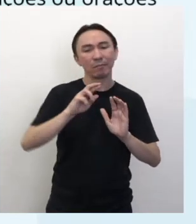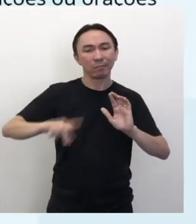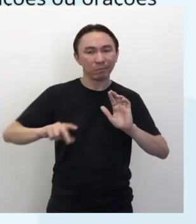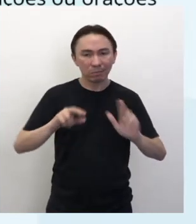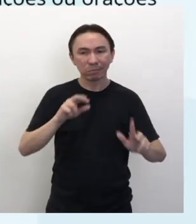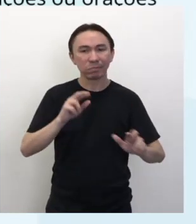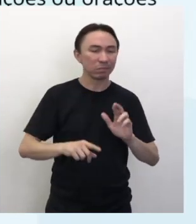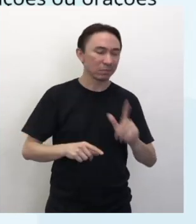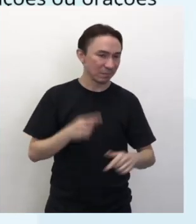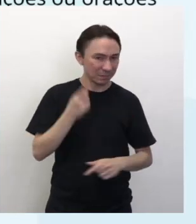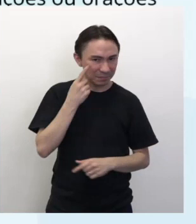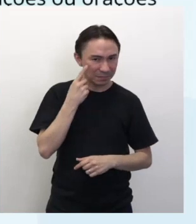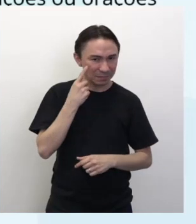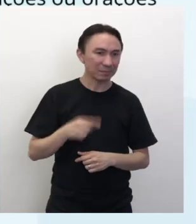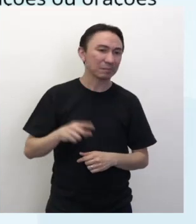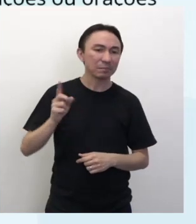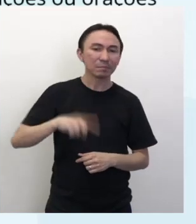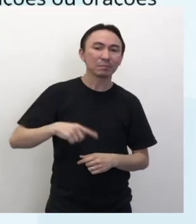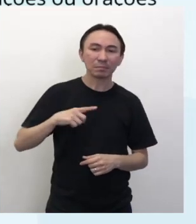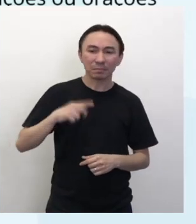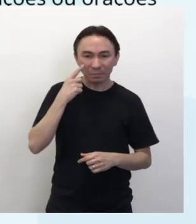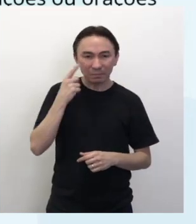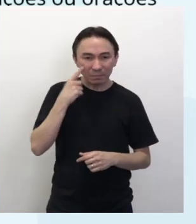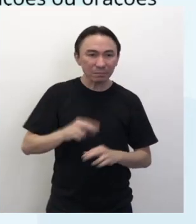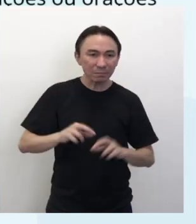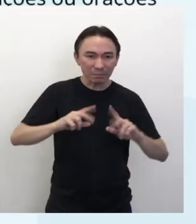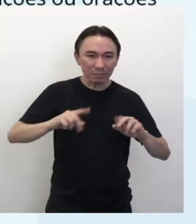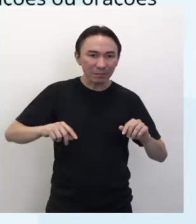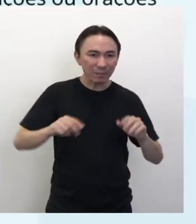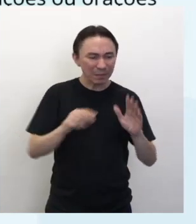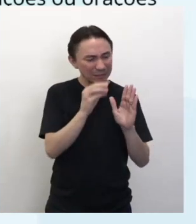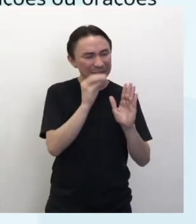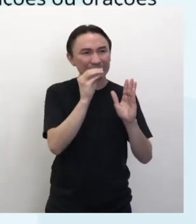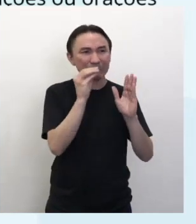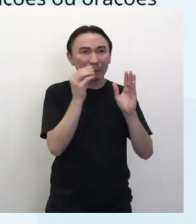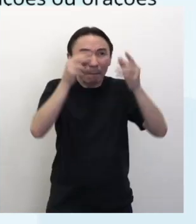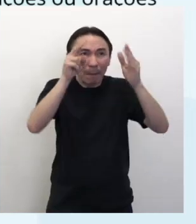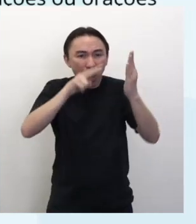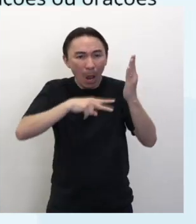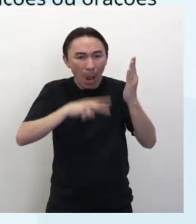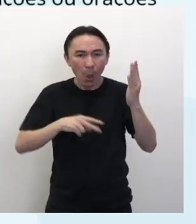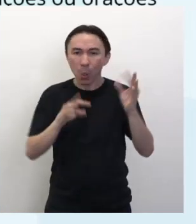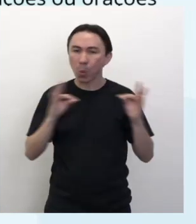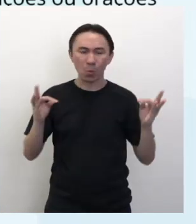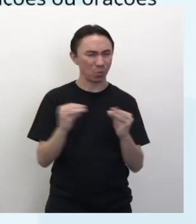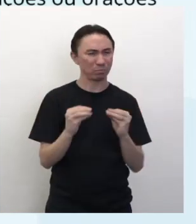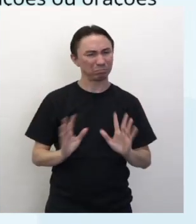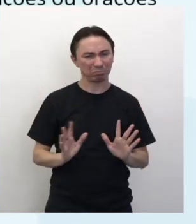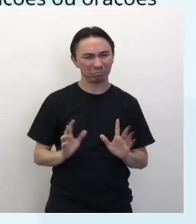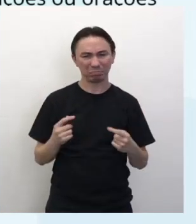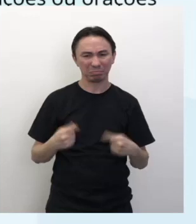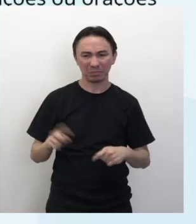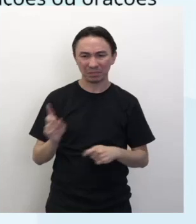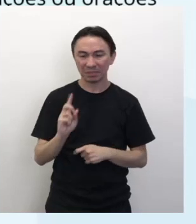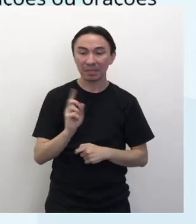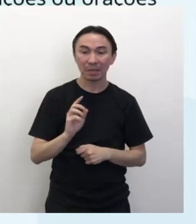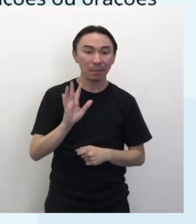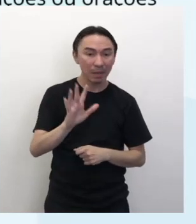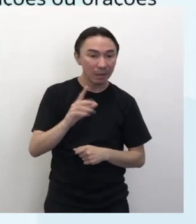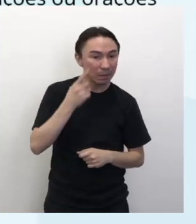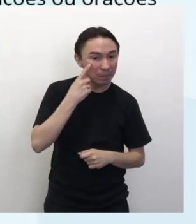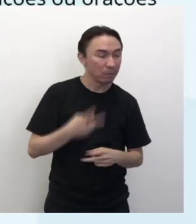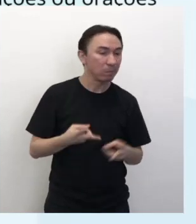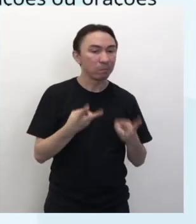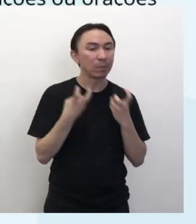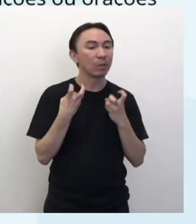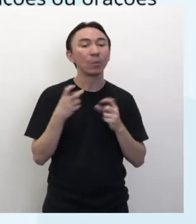que expressam a posição, eu não vou ficar lendo tudo isso daqui, tá? Mas a gente percebe que essa habilidade